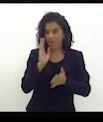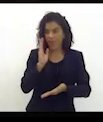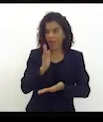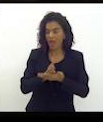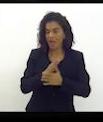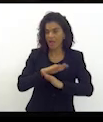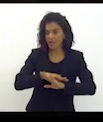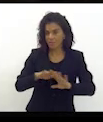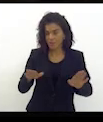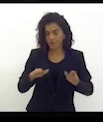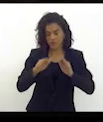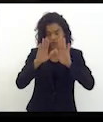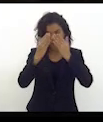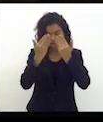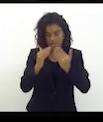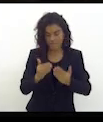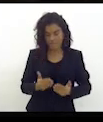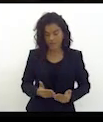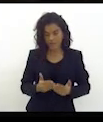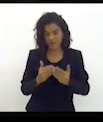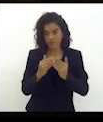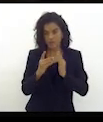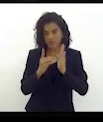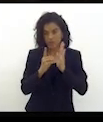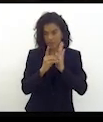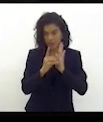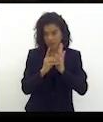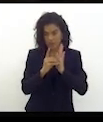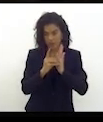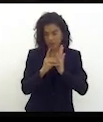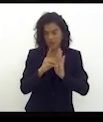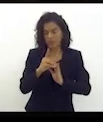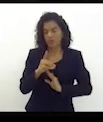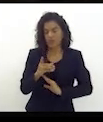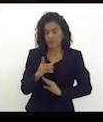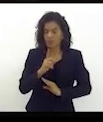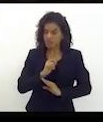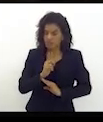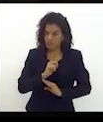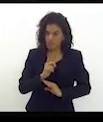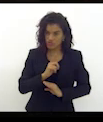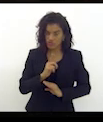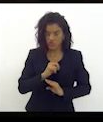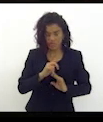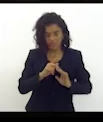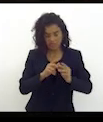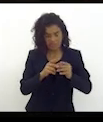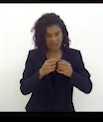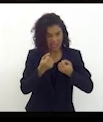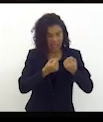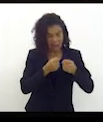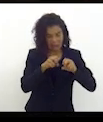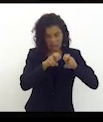a vistoria no detran lá haviam arreglos imensos